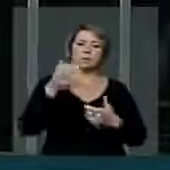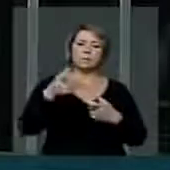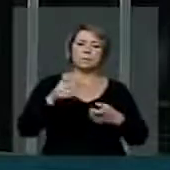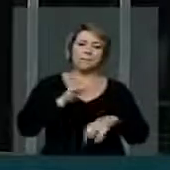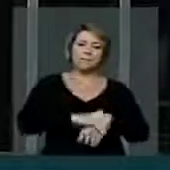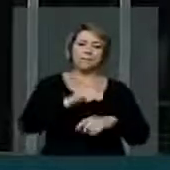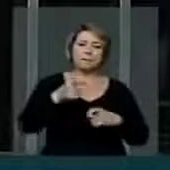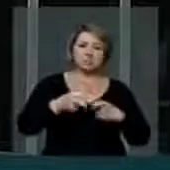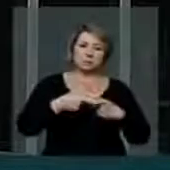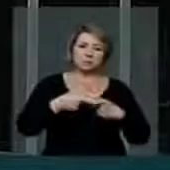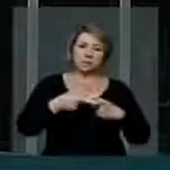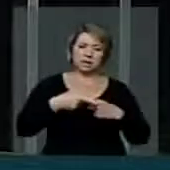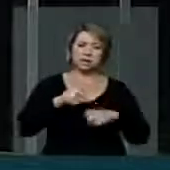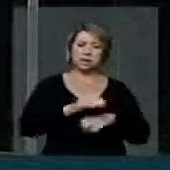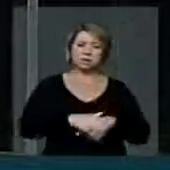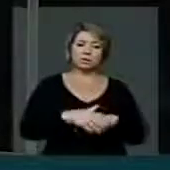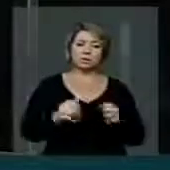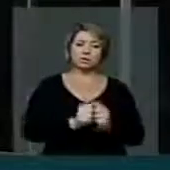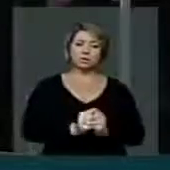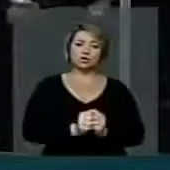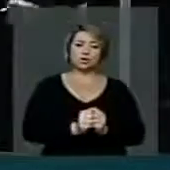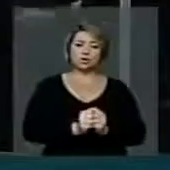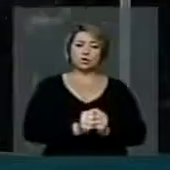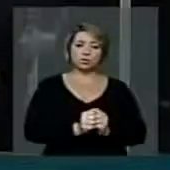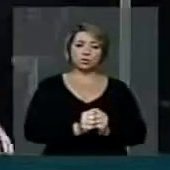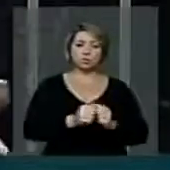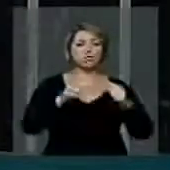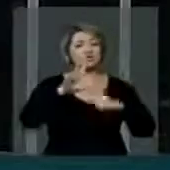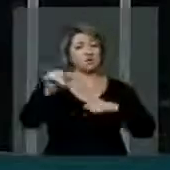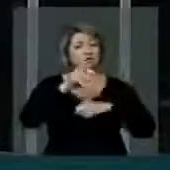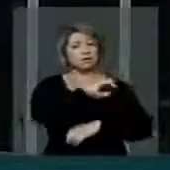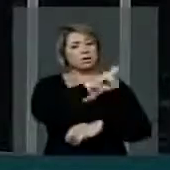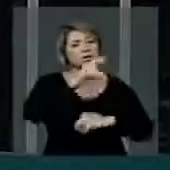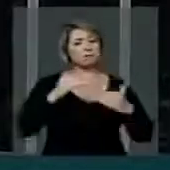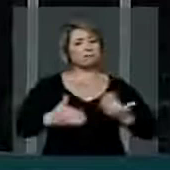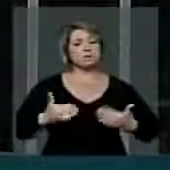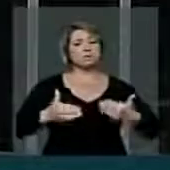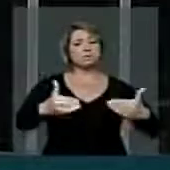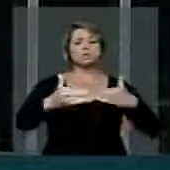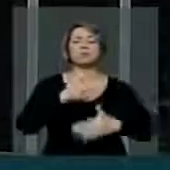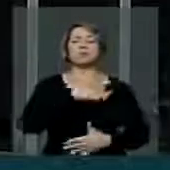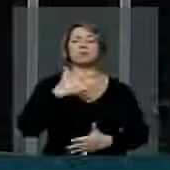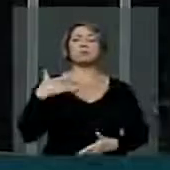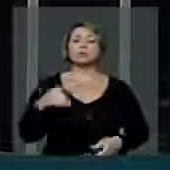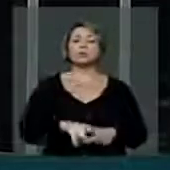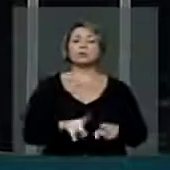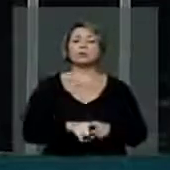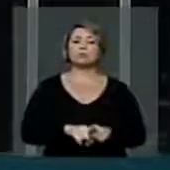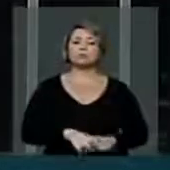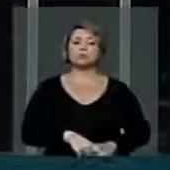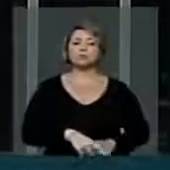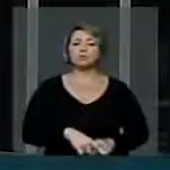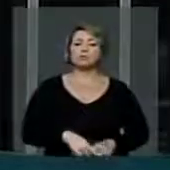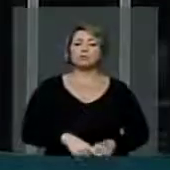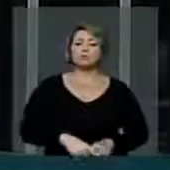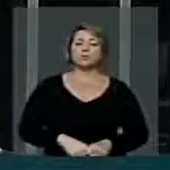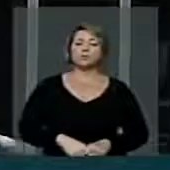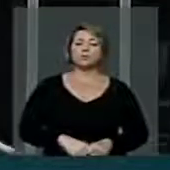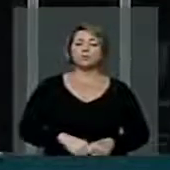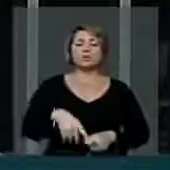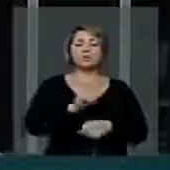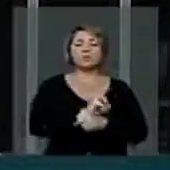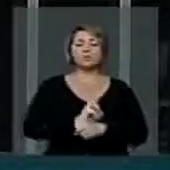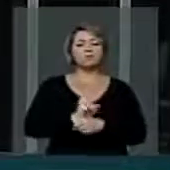ao programa Mais Médico, que ficará com cargos do Ministério da Saúde, mas, para concluir, fica sob a